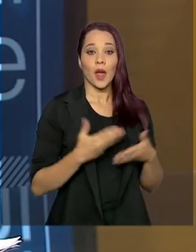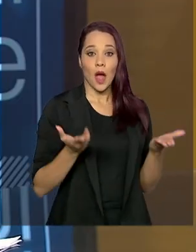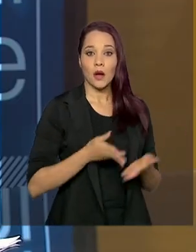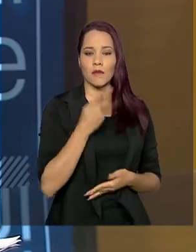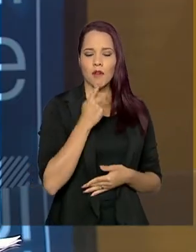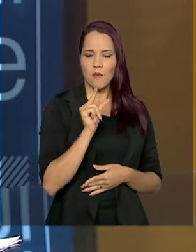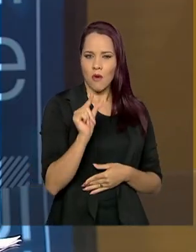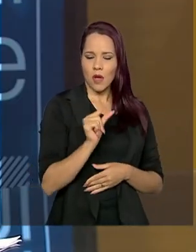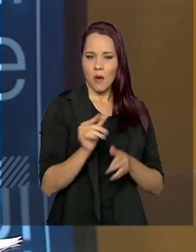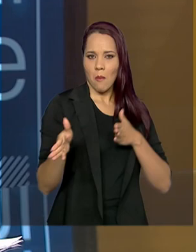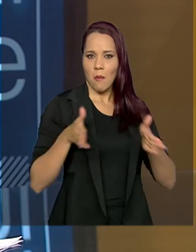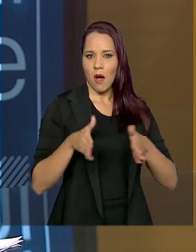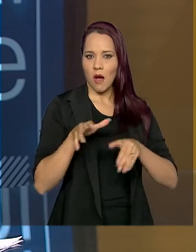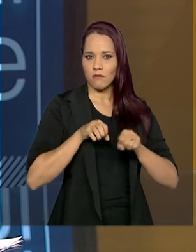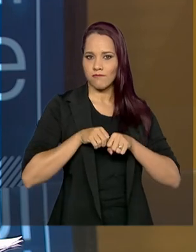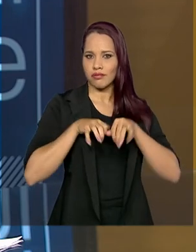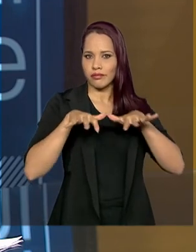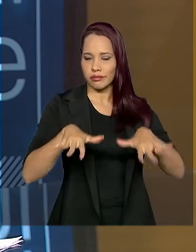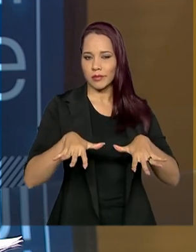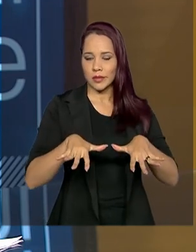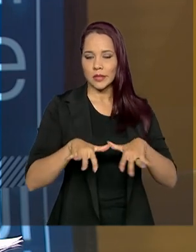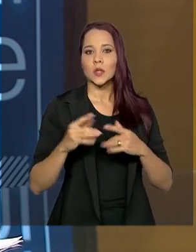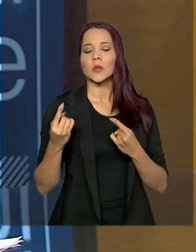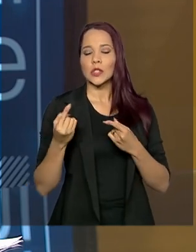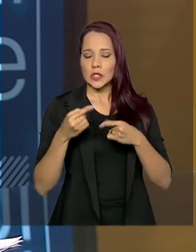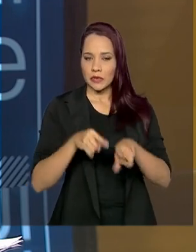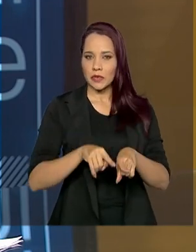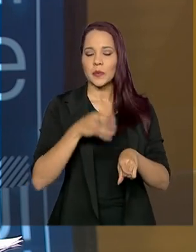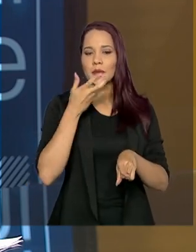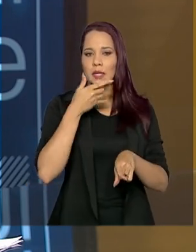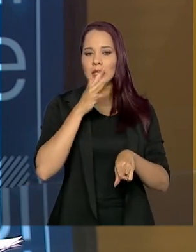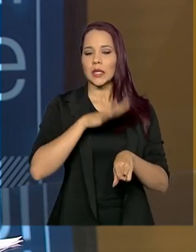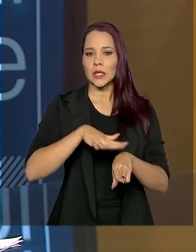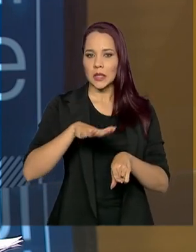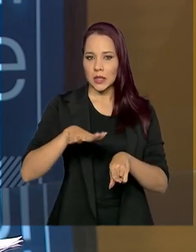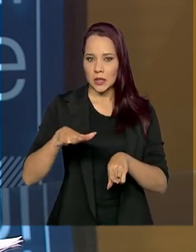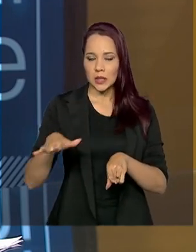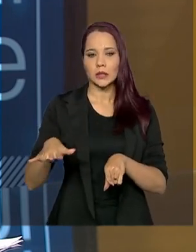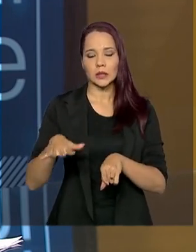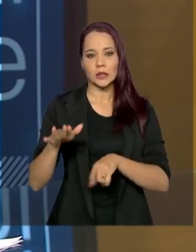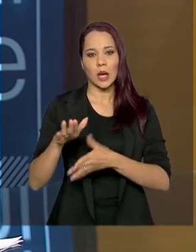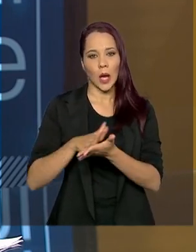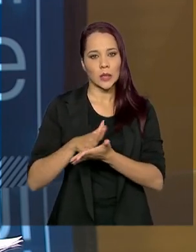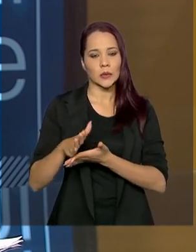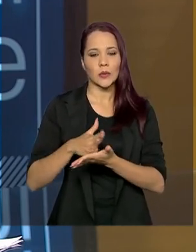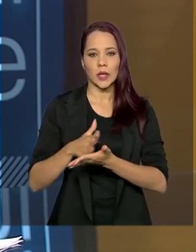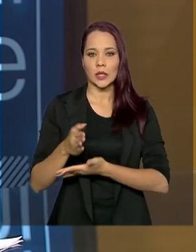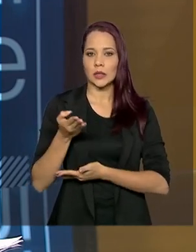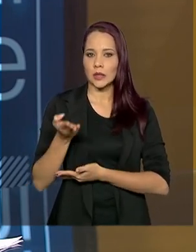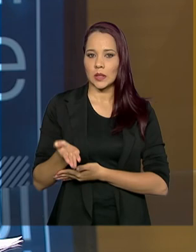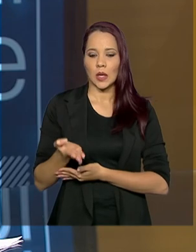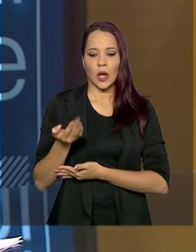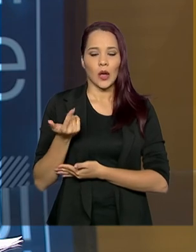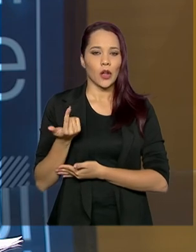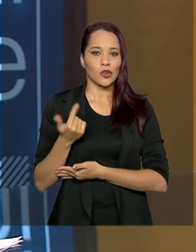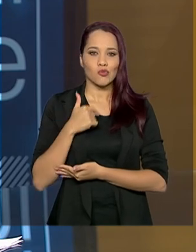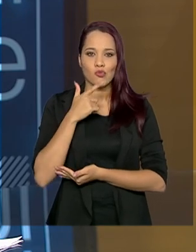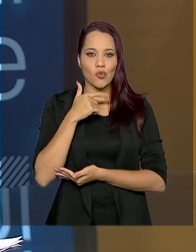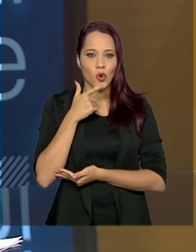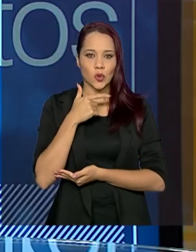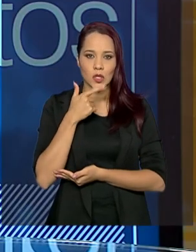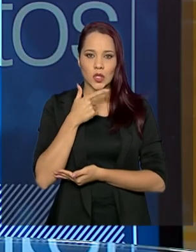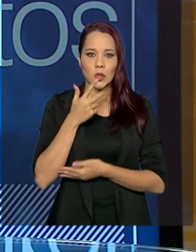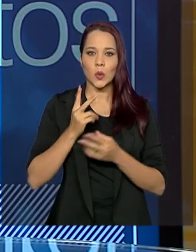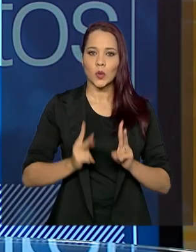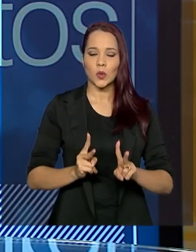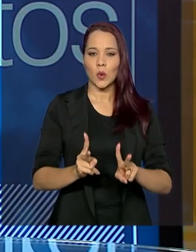pandemia, um desafio enorme para crianças que, em muitos casos, não conseguiram dar